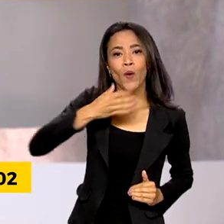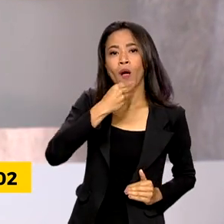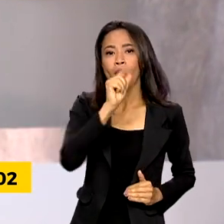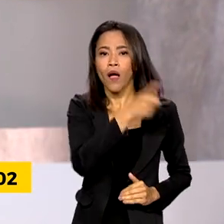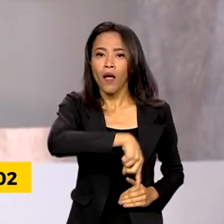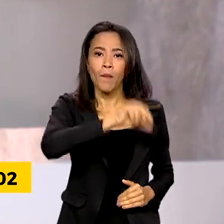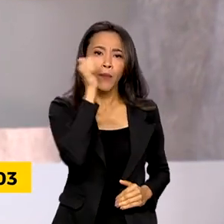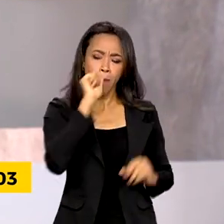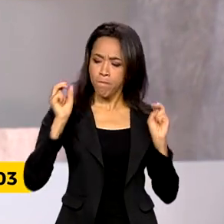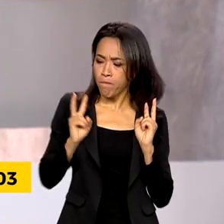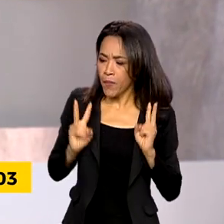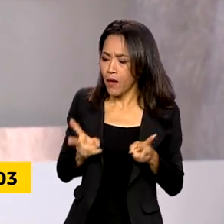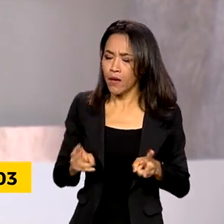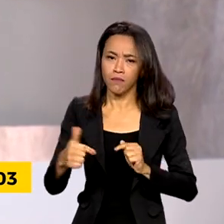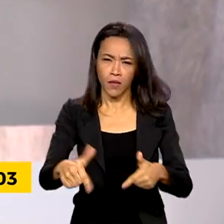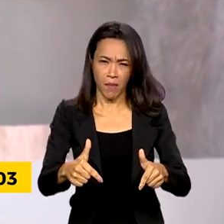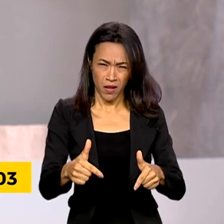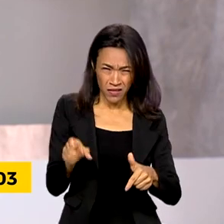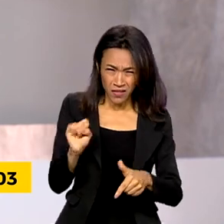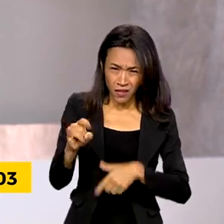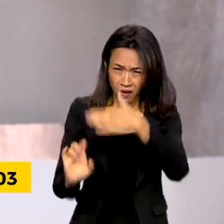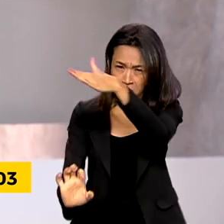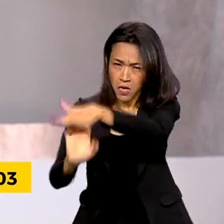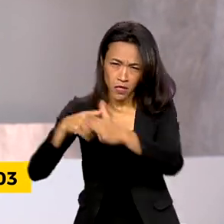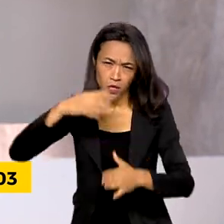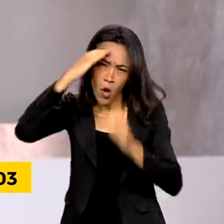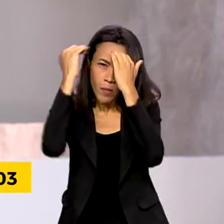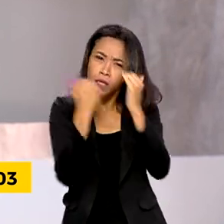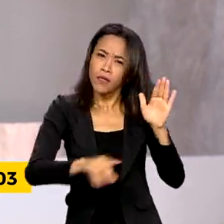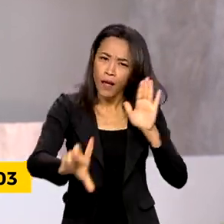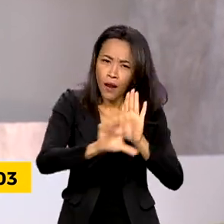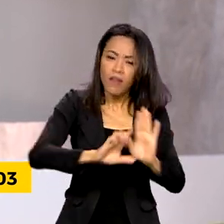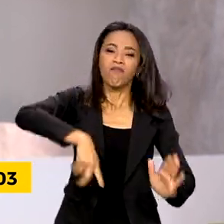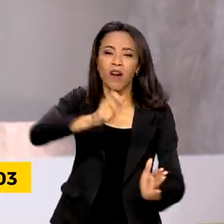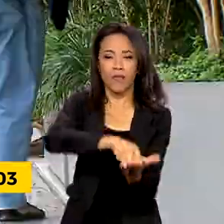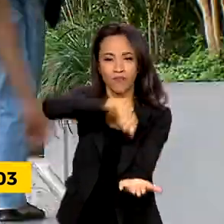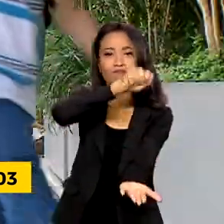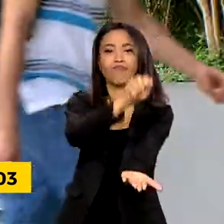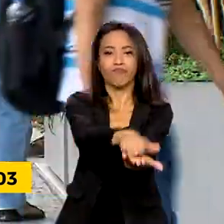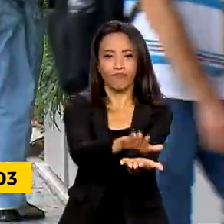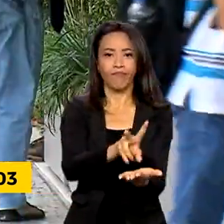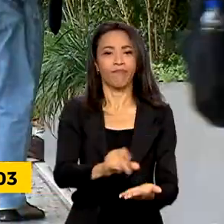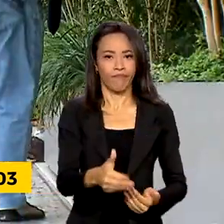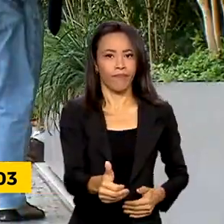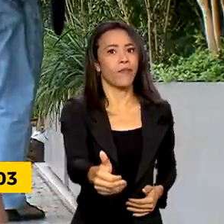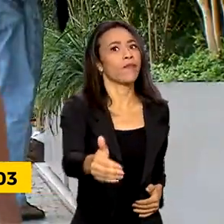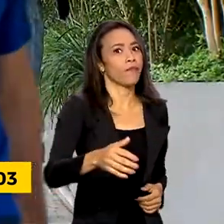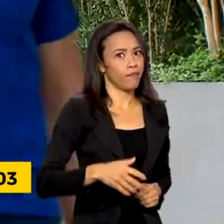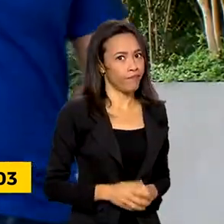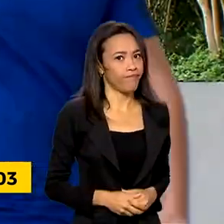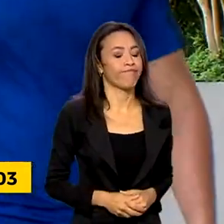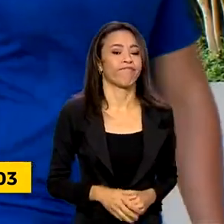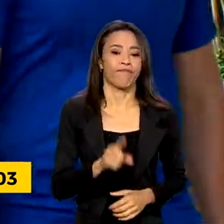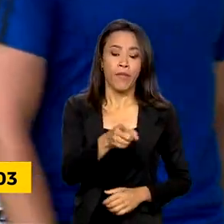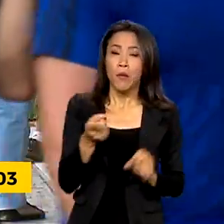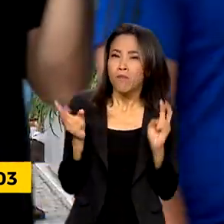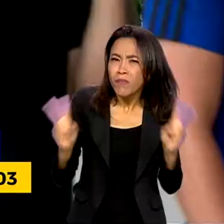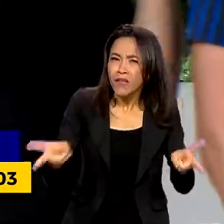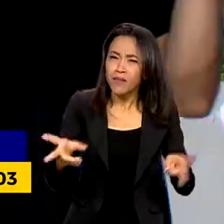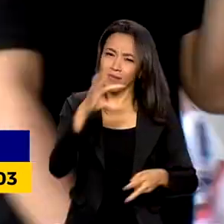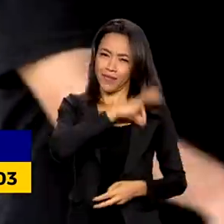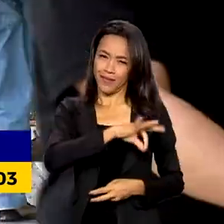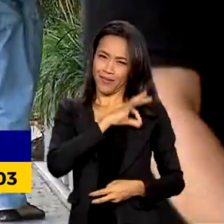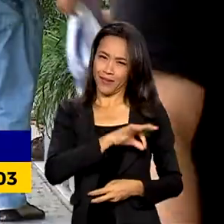função. O empregador que não cumprir a lei vai pagar multa. O pagamento do mesmo salário para profissionais que